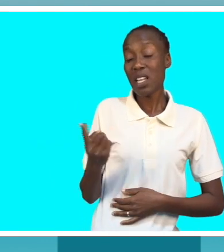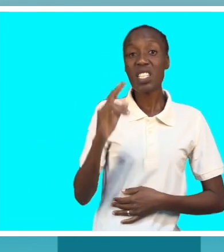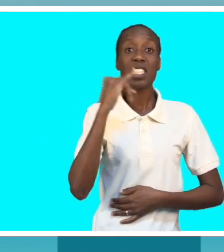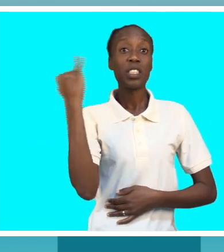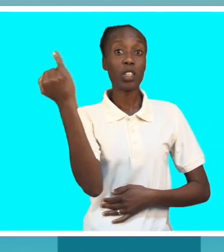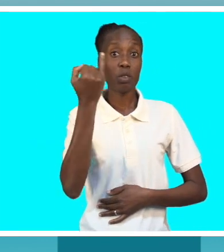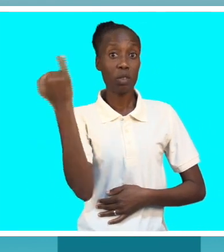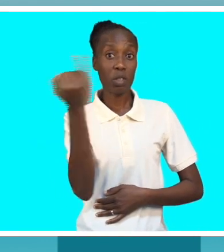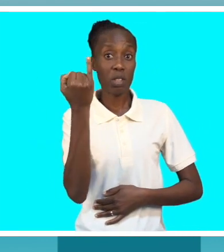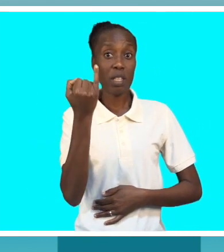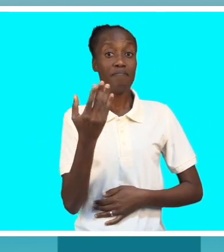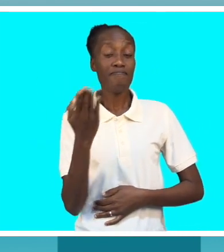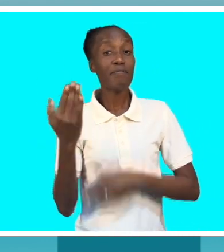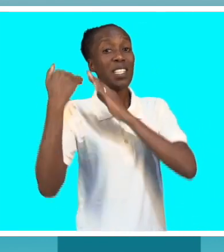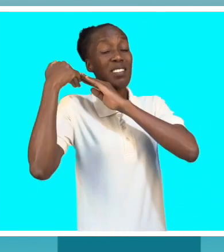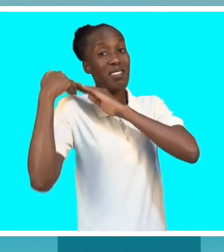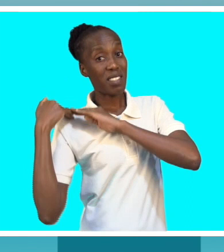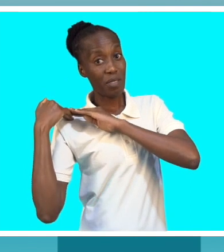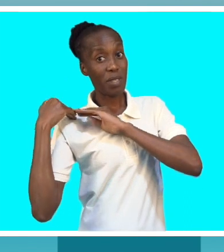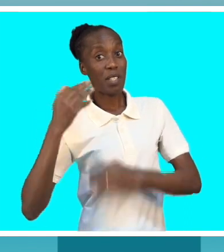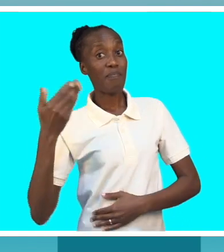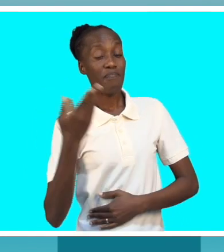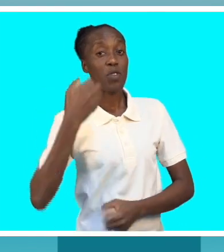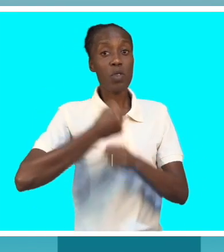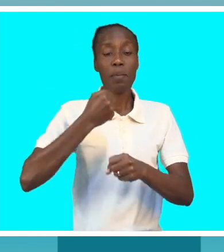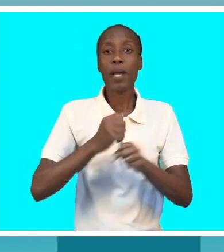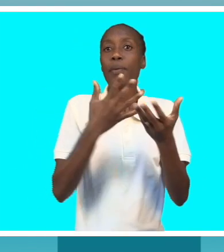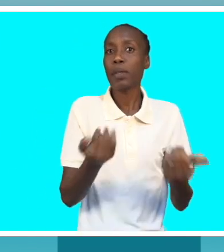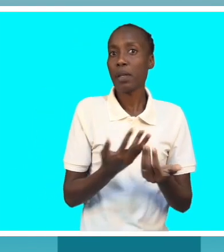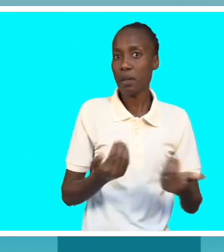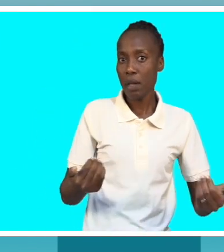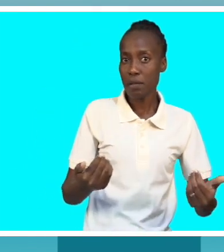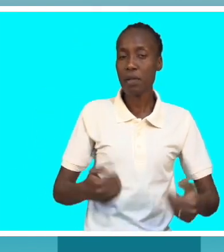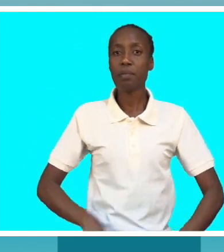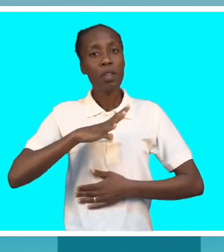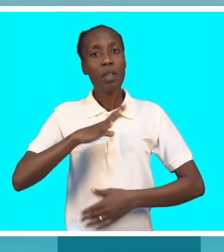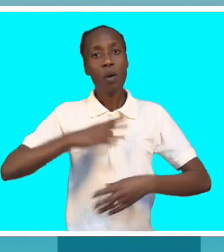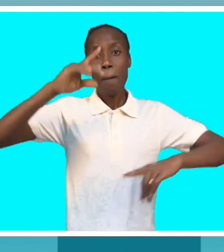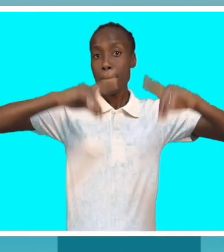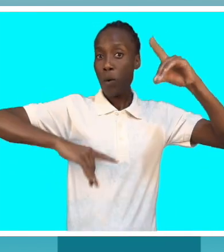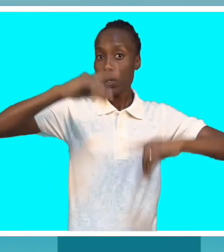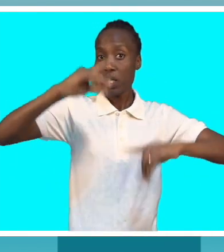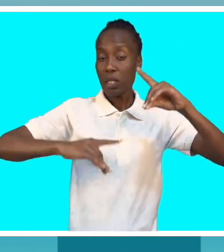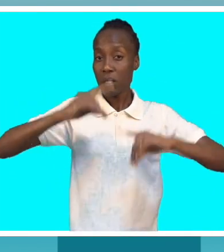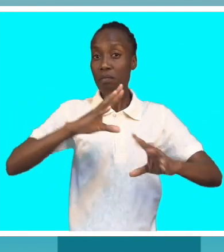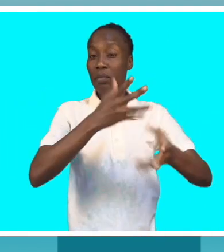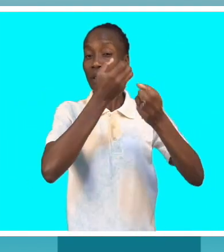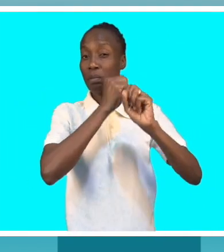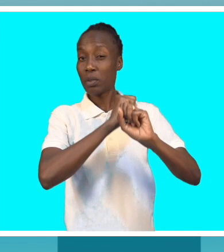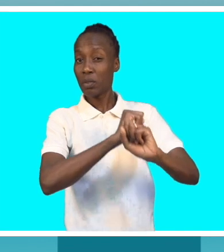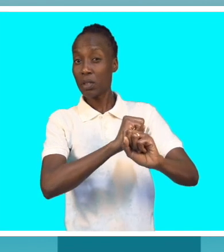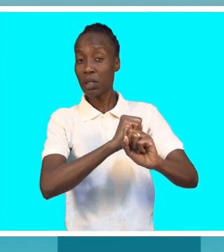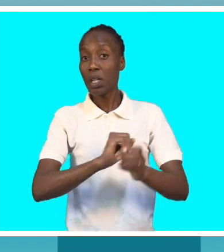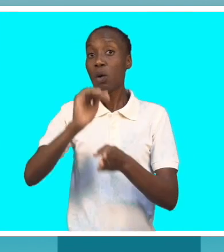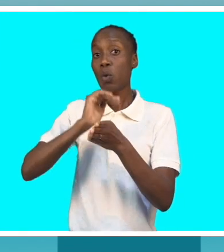inibe essas instituições de se responsabilizarem pelos trabalhos infantis. Para que as empresas adotem políticas